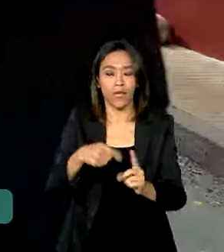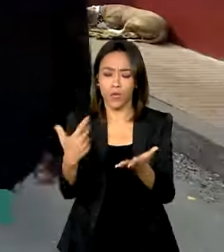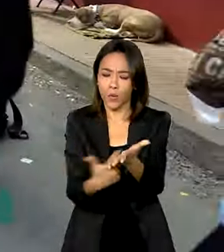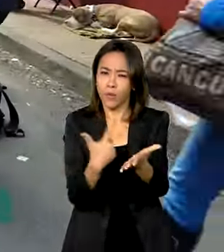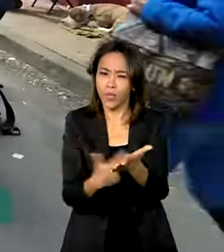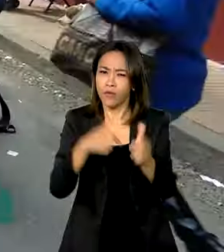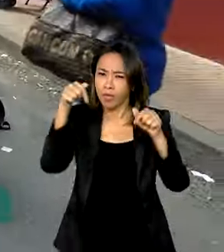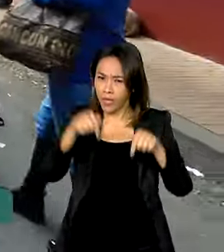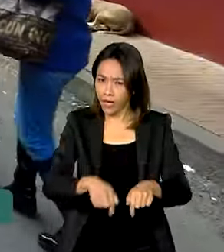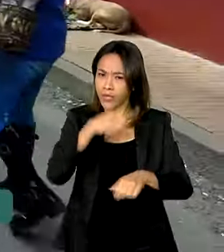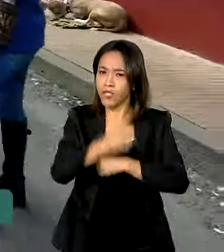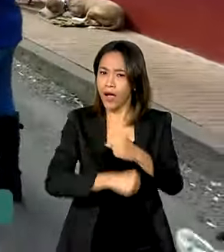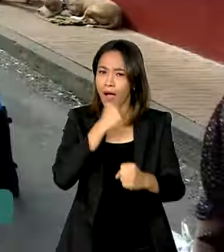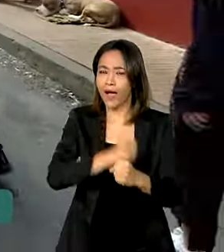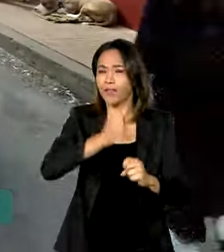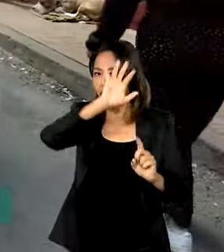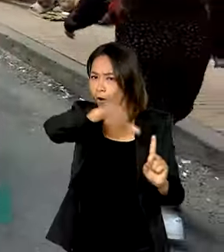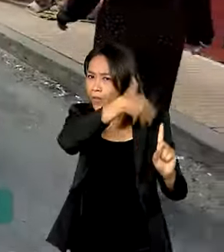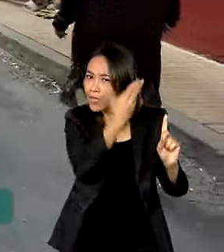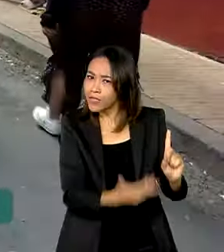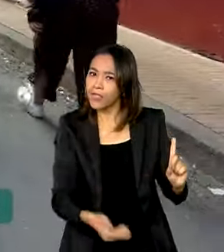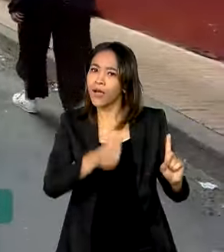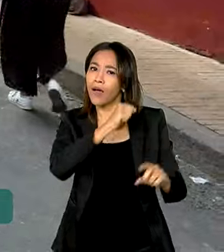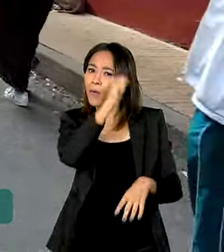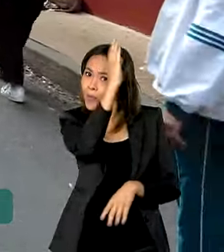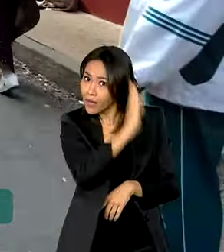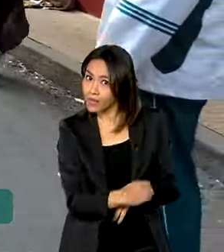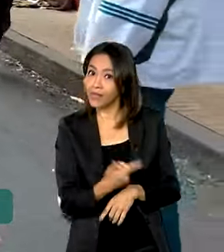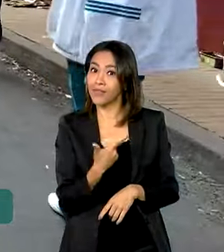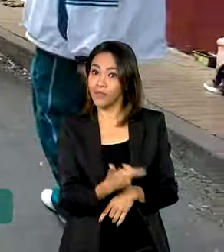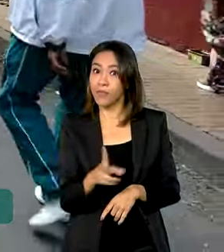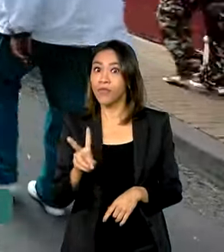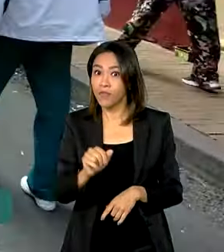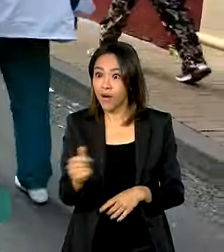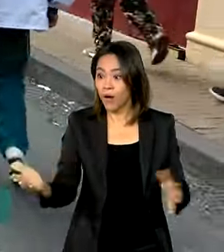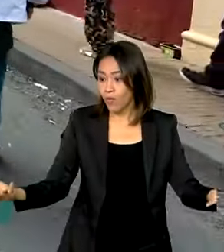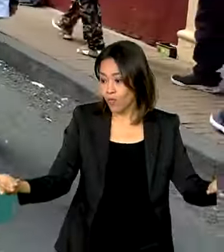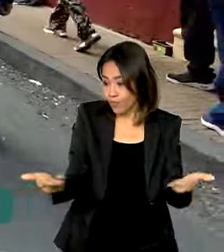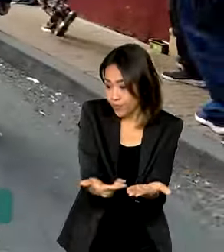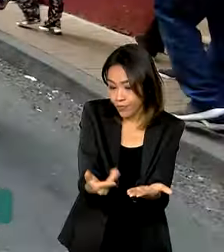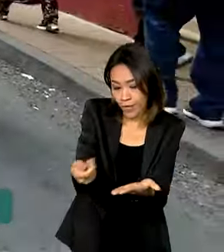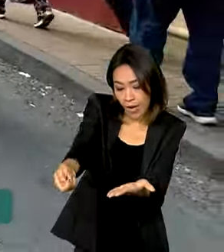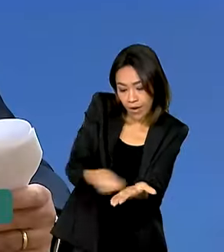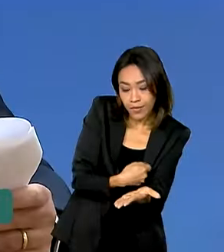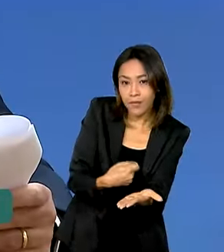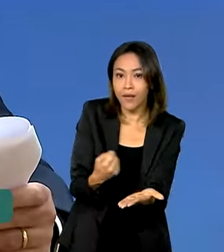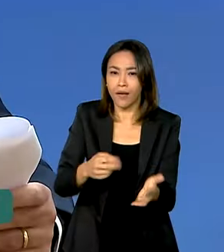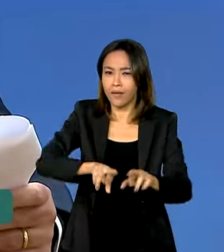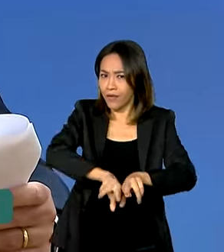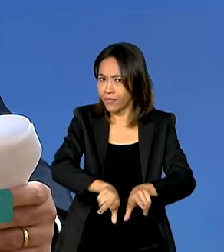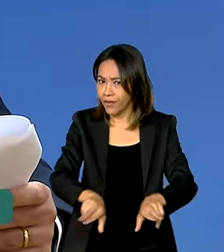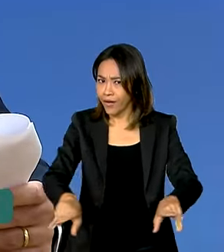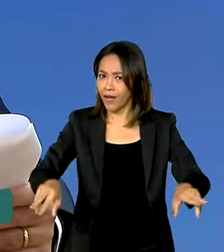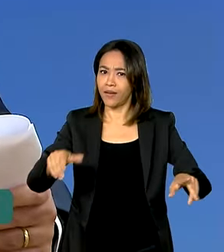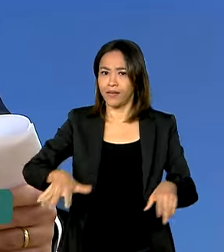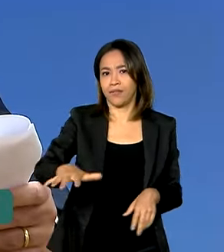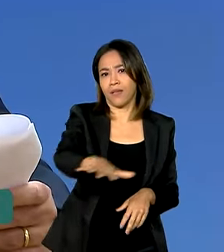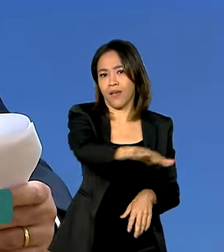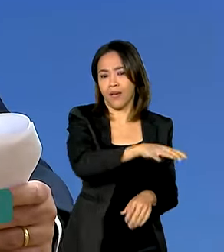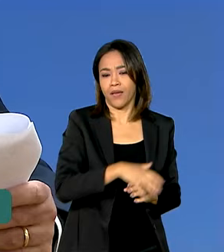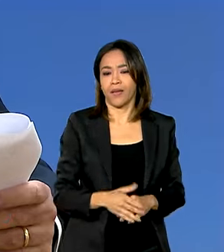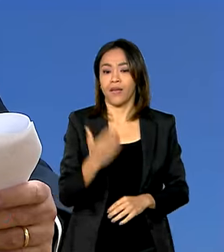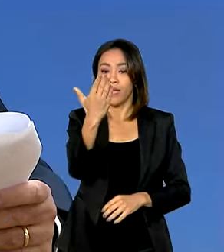homenagear o Brasil de um fórum com empresários e devem assinar acordos em diversas áreas. A princípio, há uma